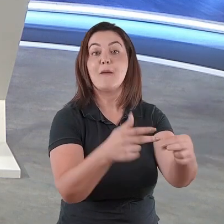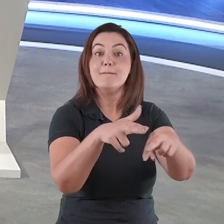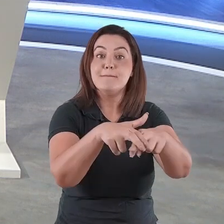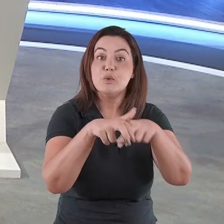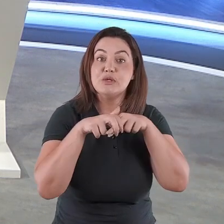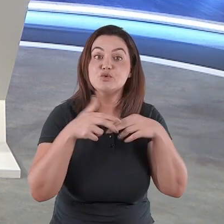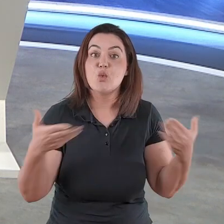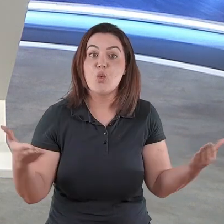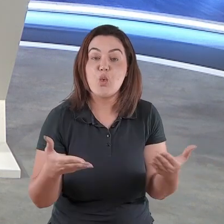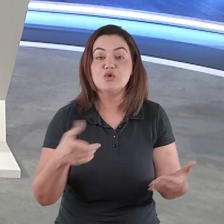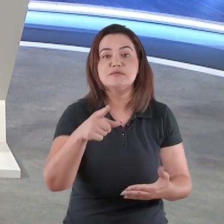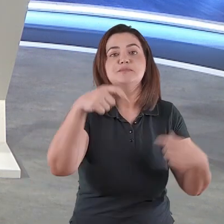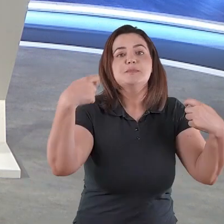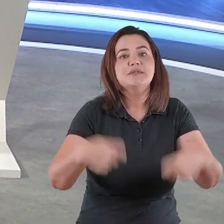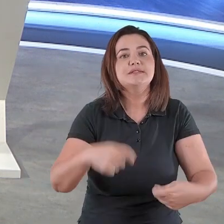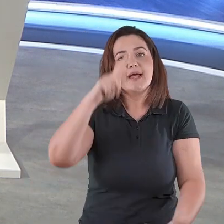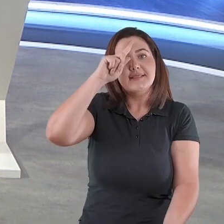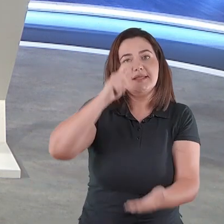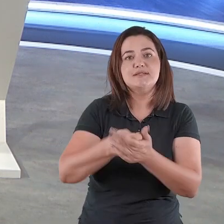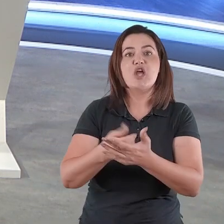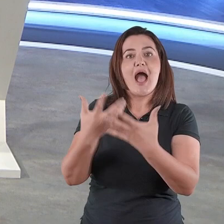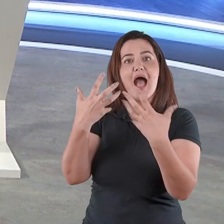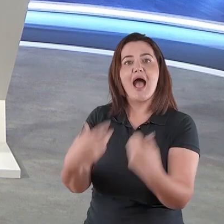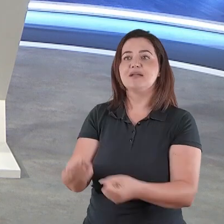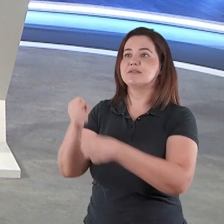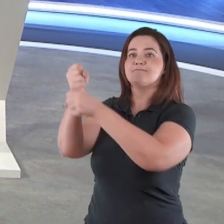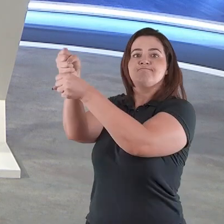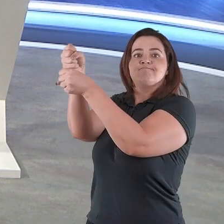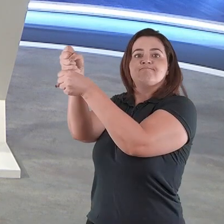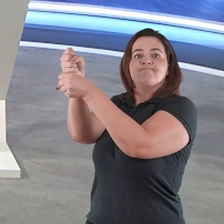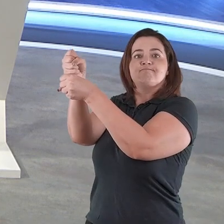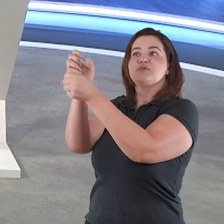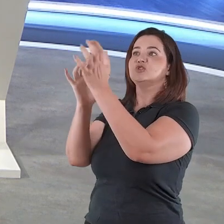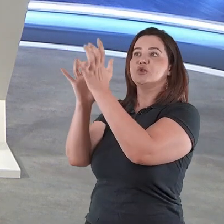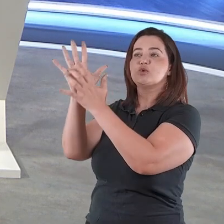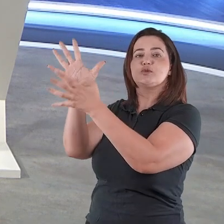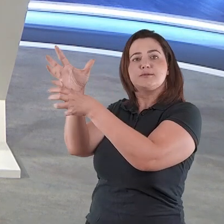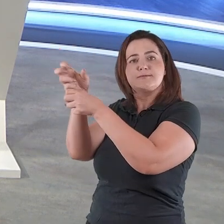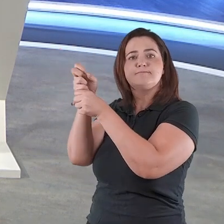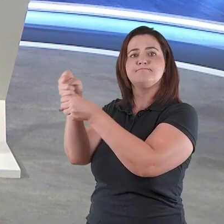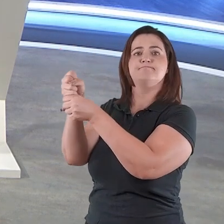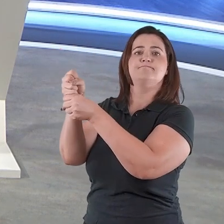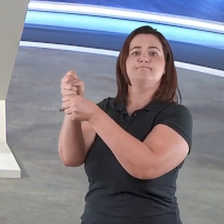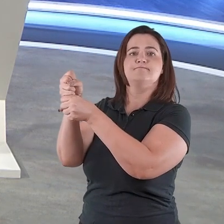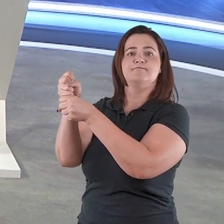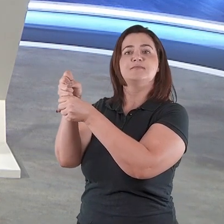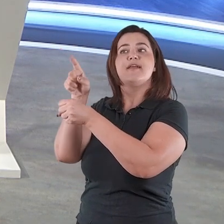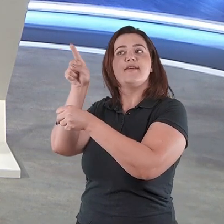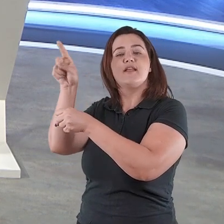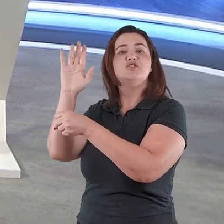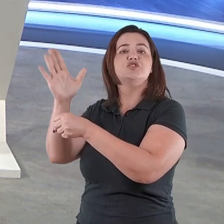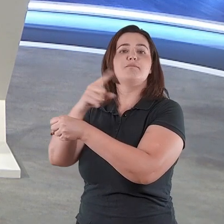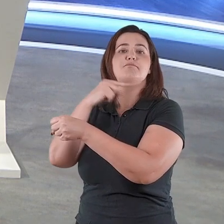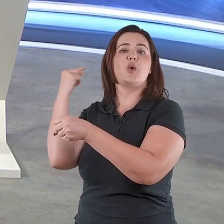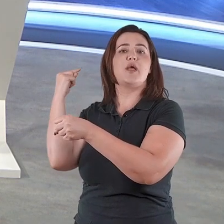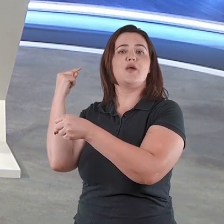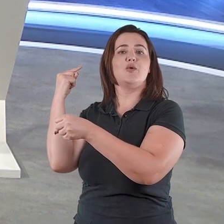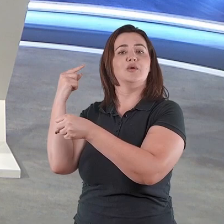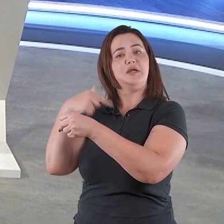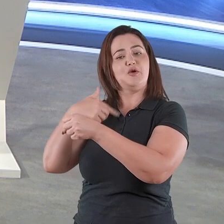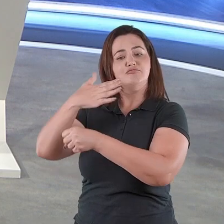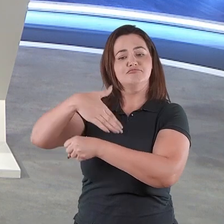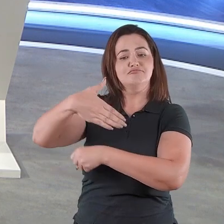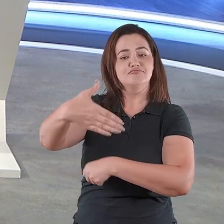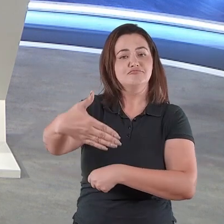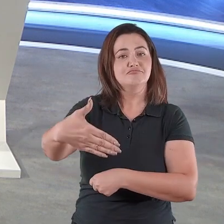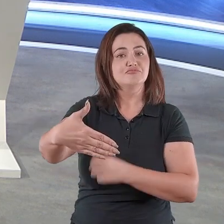eu passo pela morte que você deveria passar, para que você tenha vida eterna, que presente que Deus nos deu,